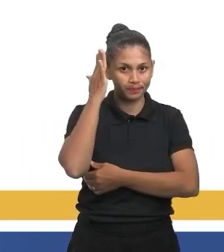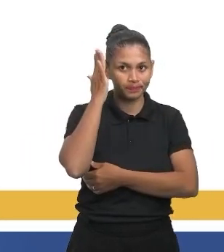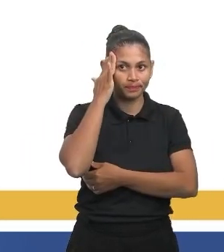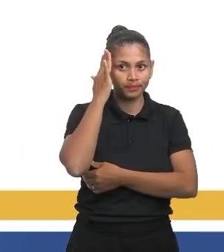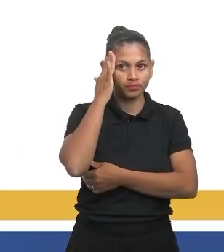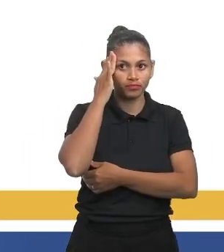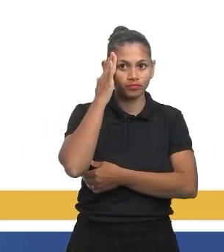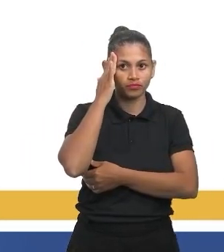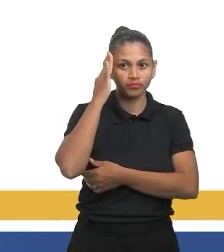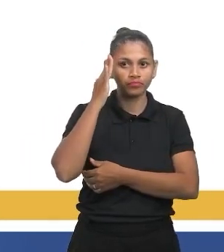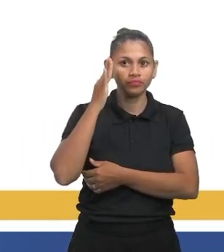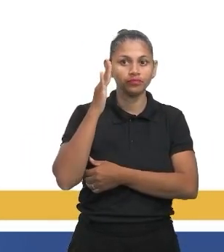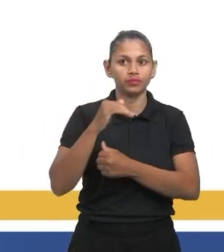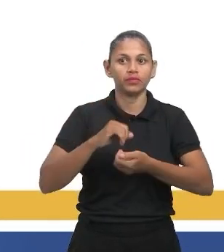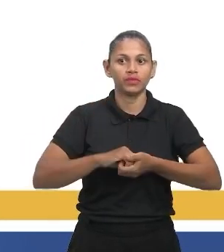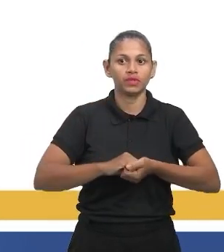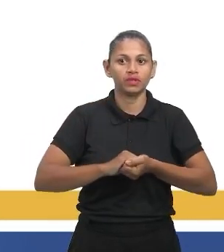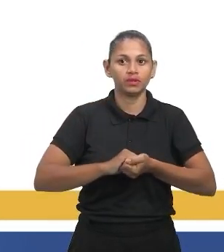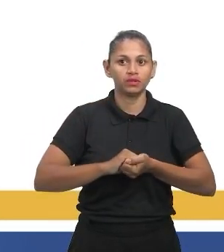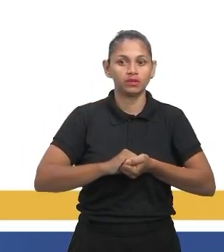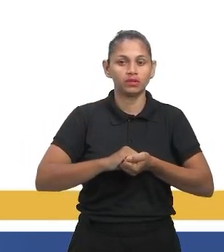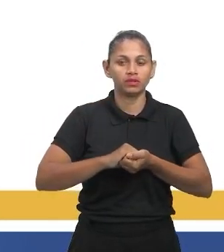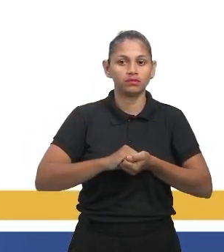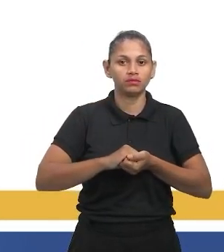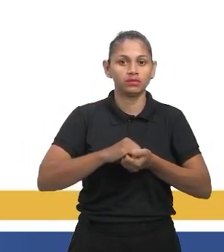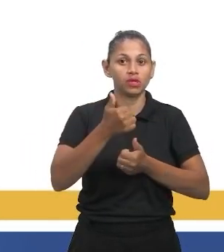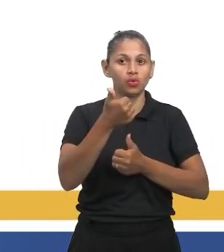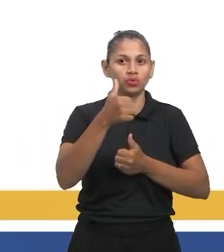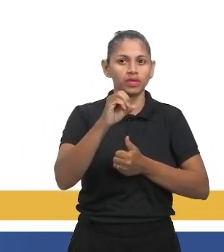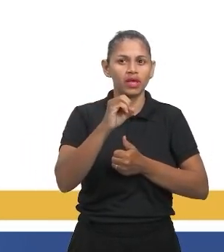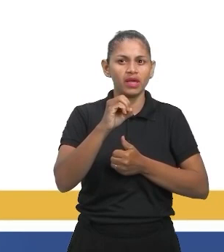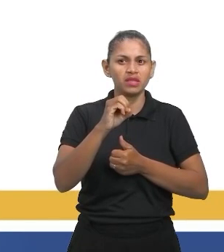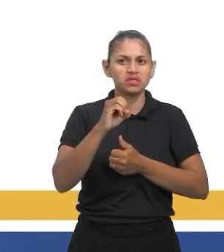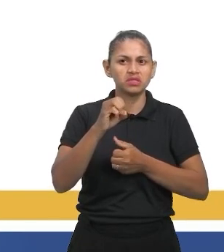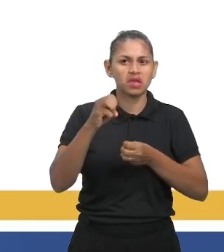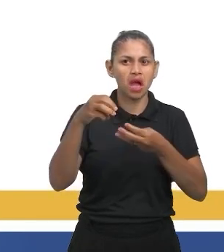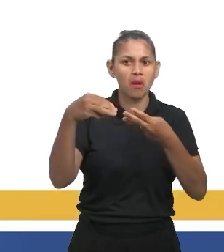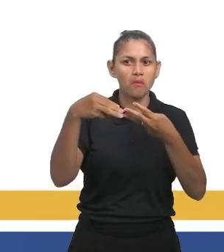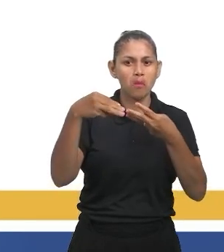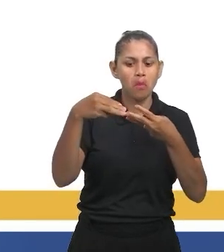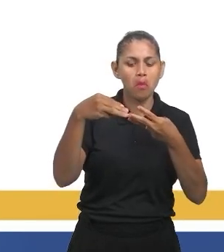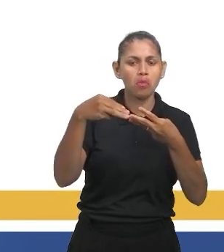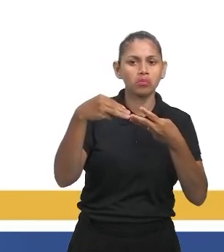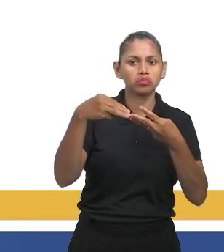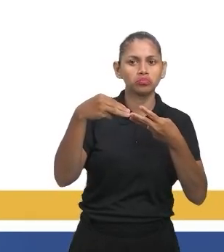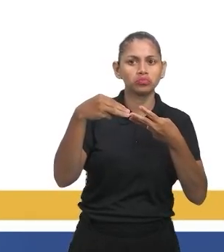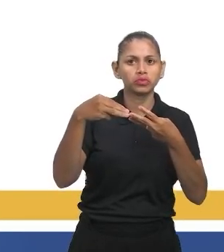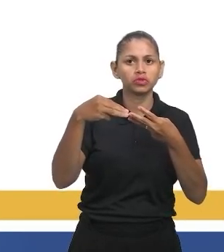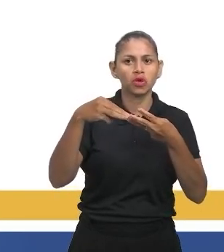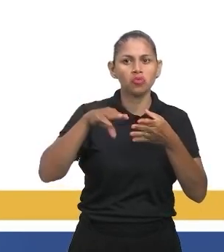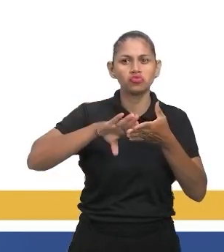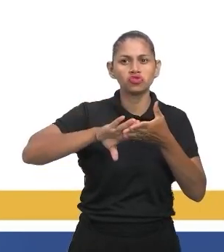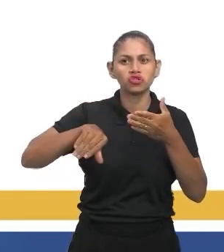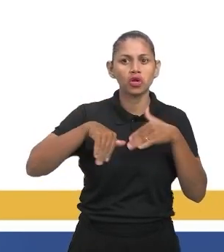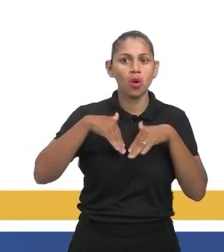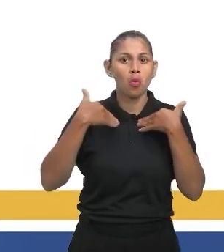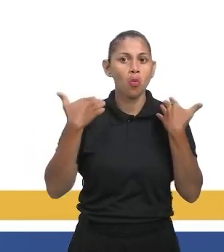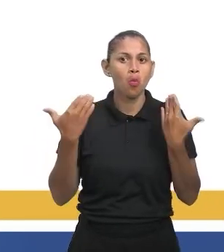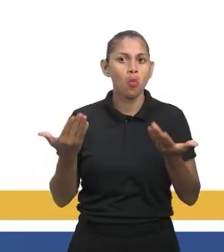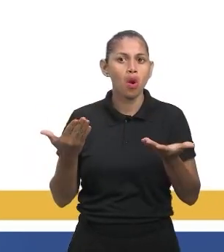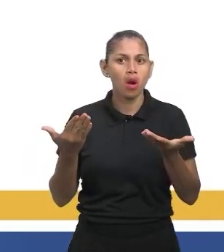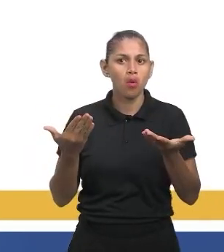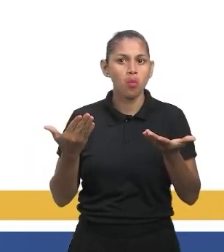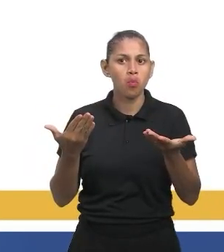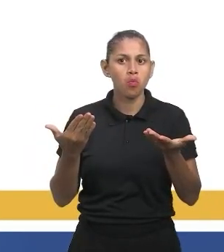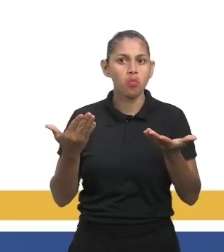A, porque ele fala que a moda é 9. Eliminou A, agora estou entre duas. Entre a letra D e a letra E. Resta saber se a